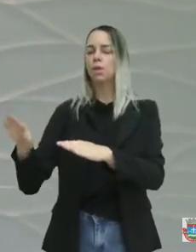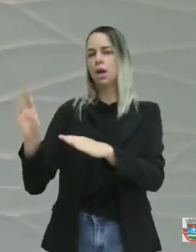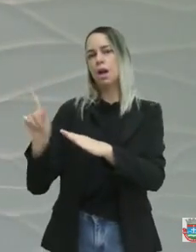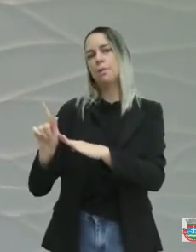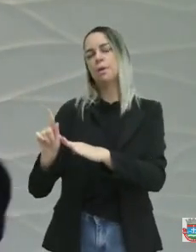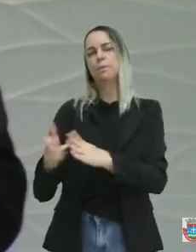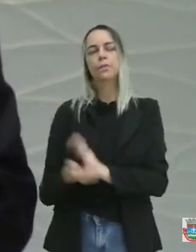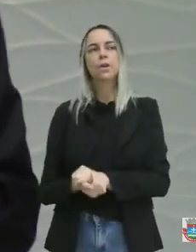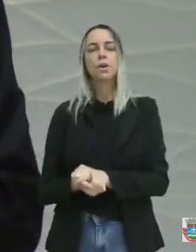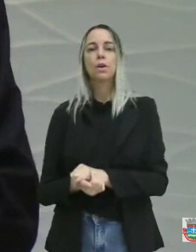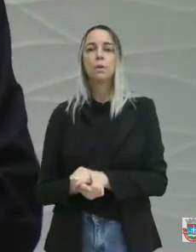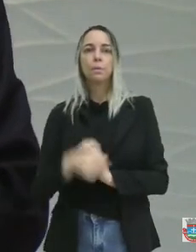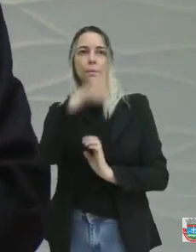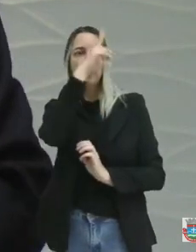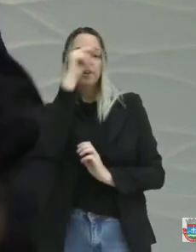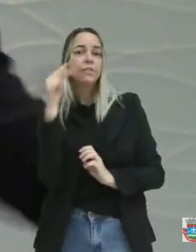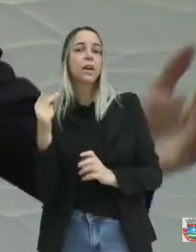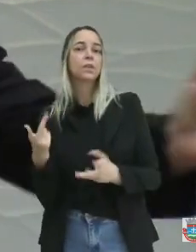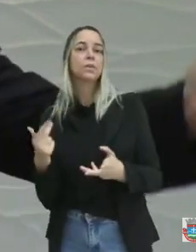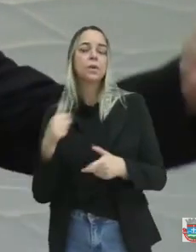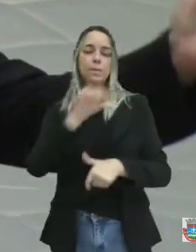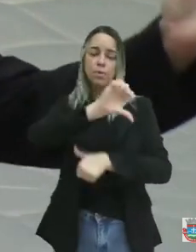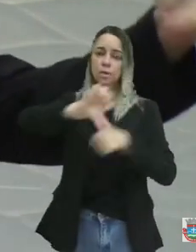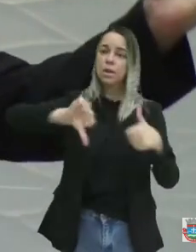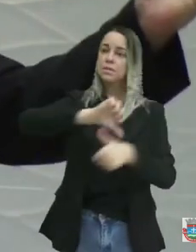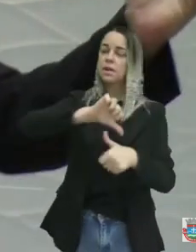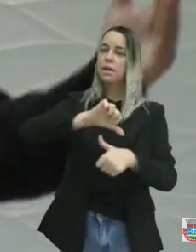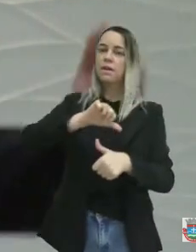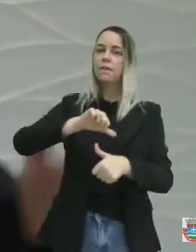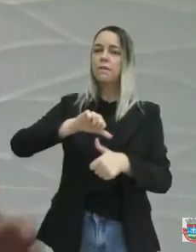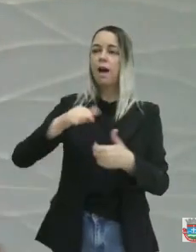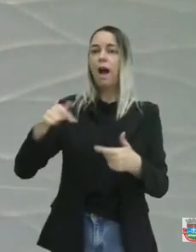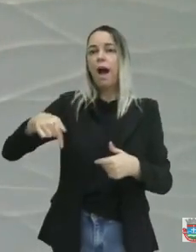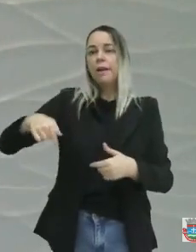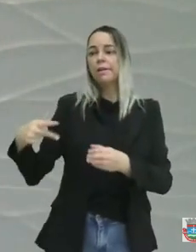Prefeito que era mudança, falavam aqui na mudança.